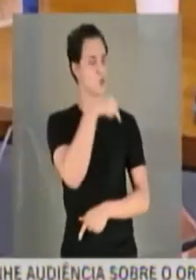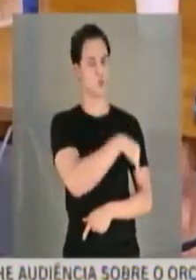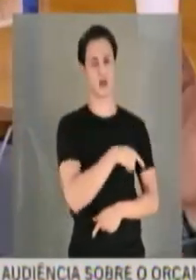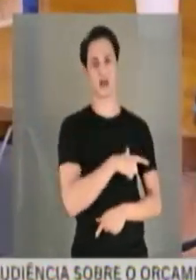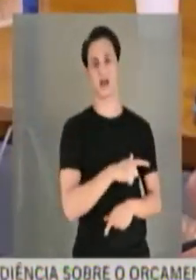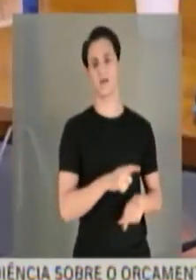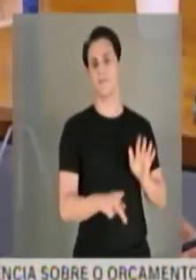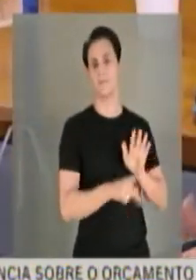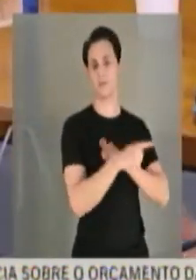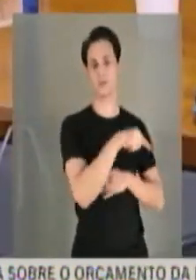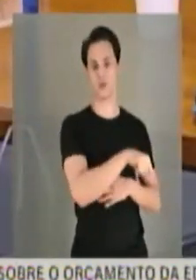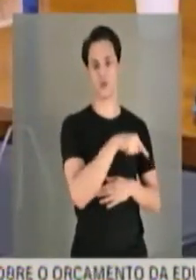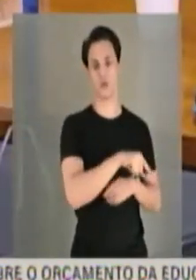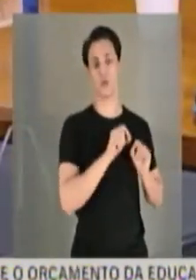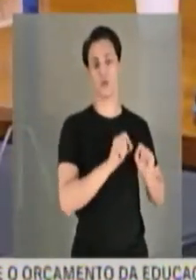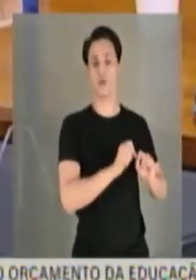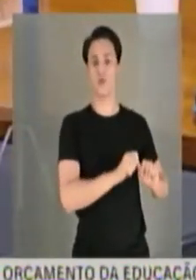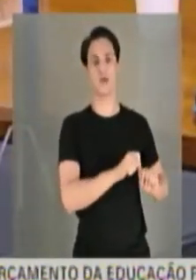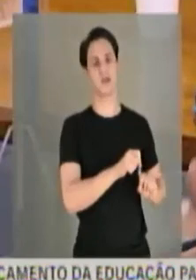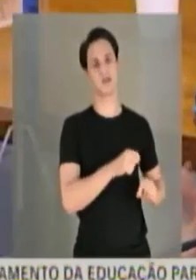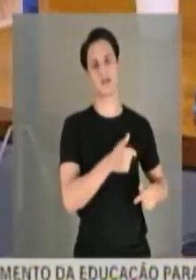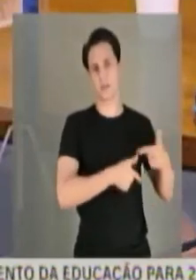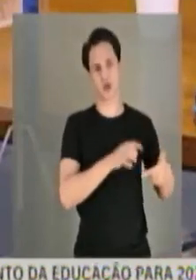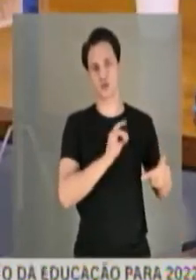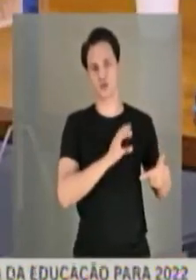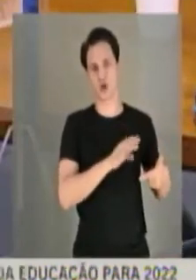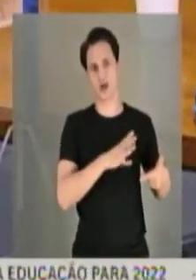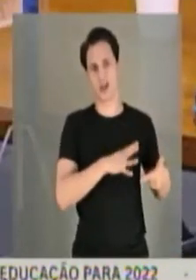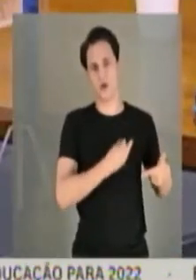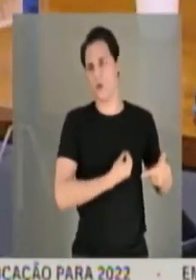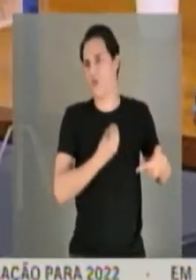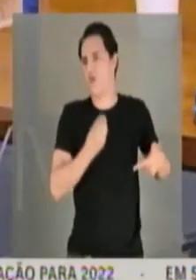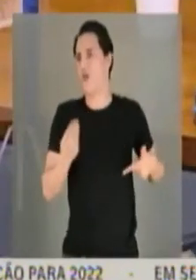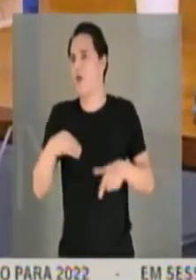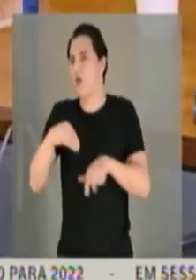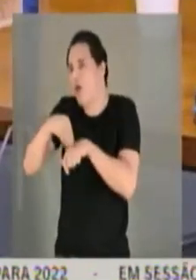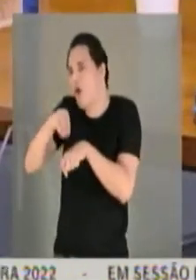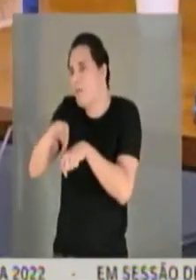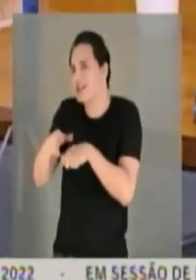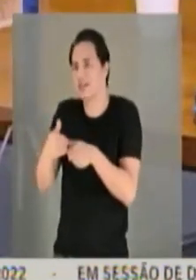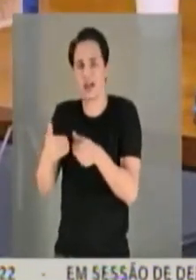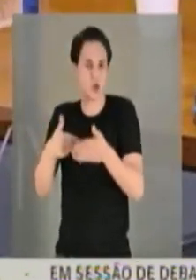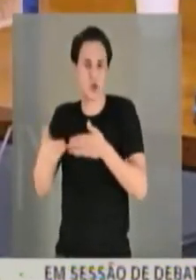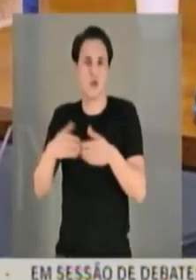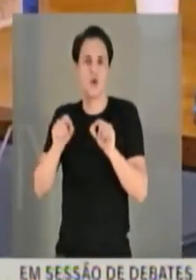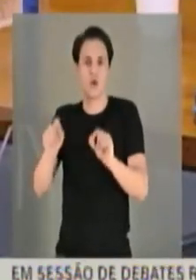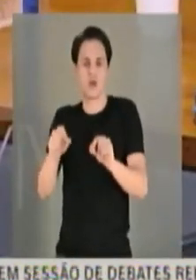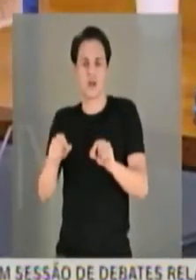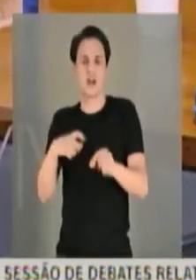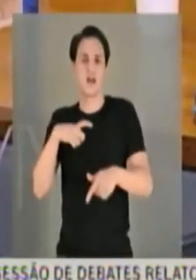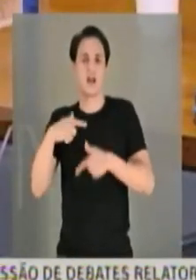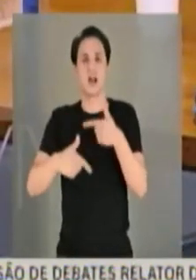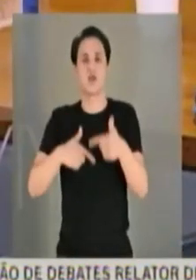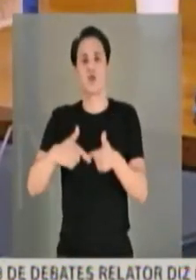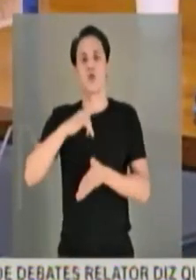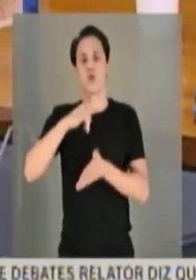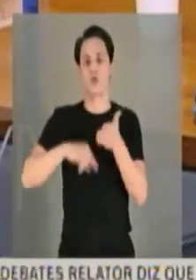reserva das minhas atribuições funcionais. Que eu não poderia compartilhar com quem quer que seja atos extremamente relevantes,